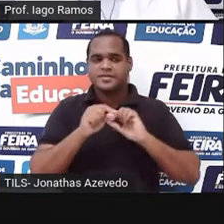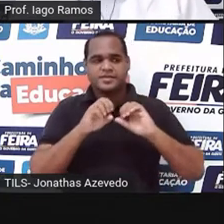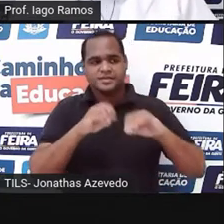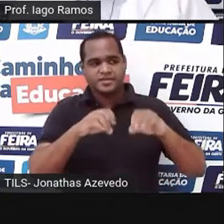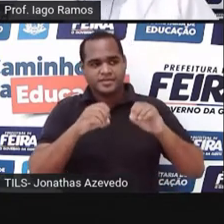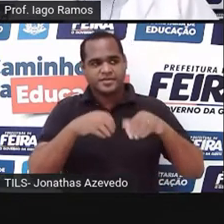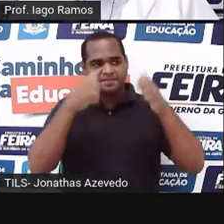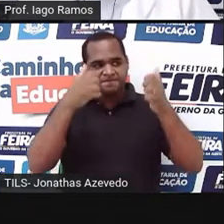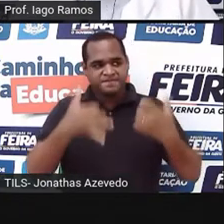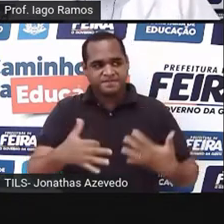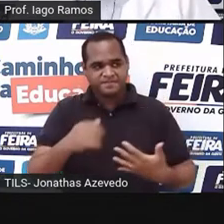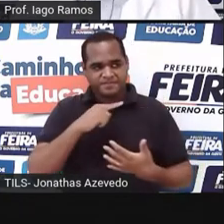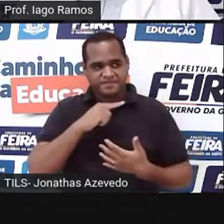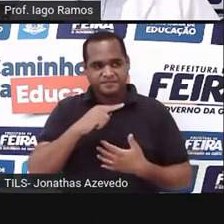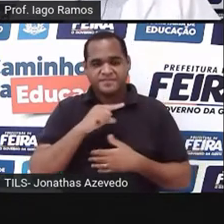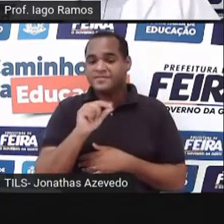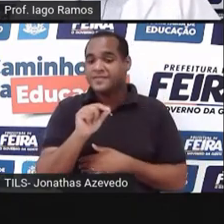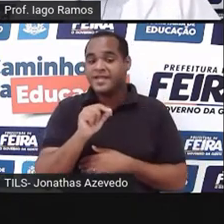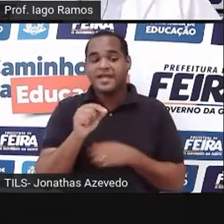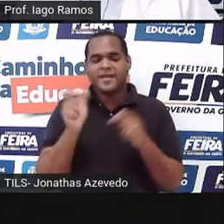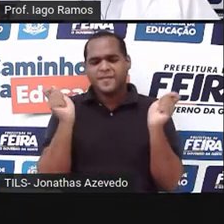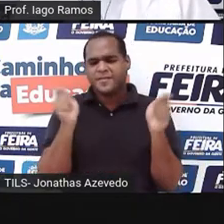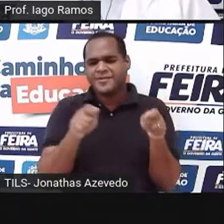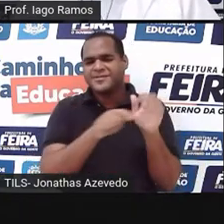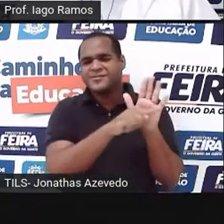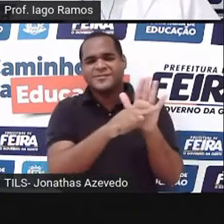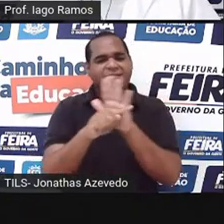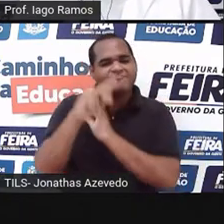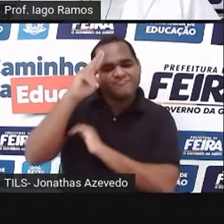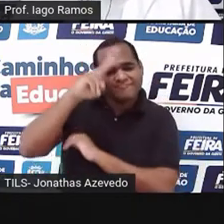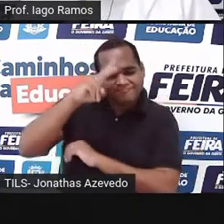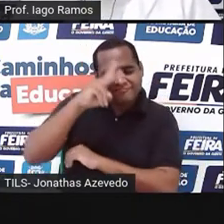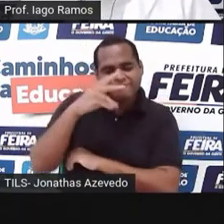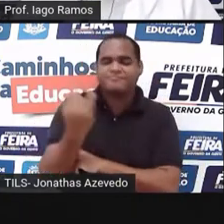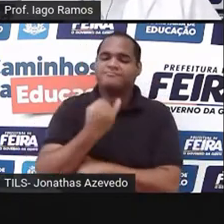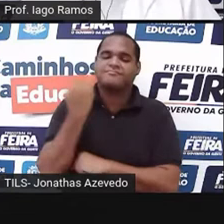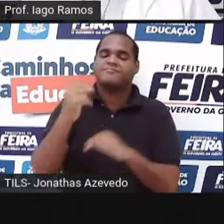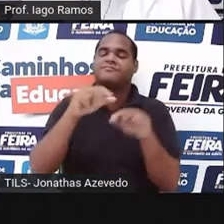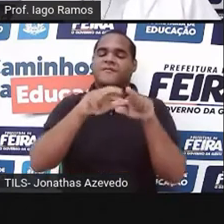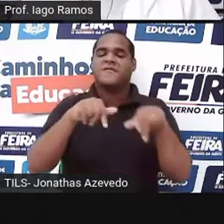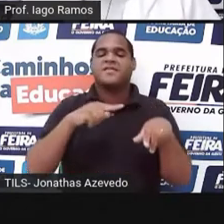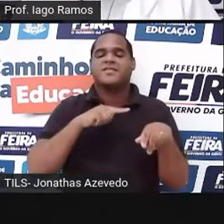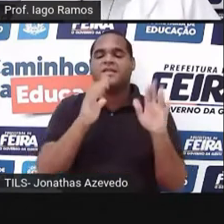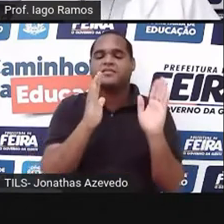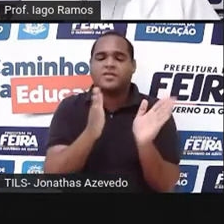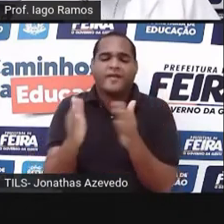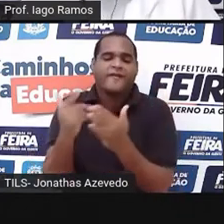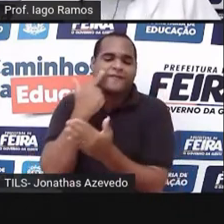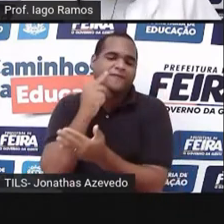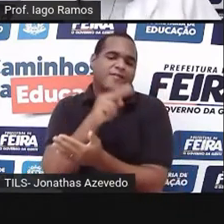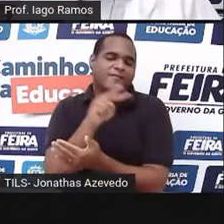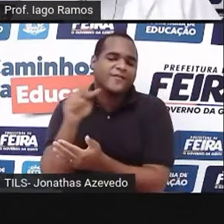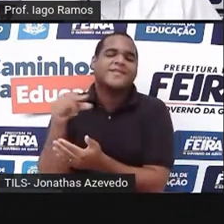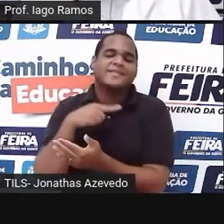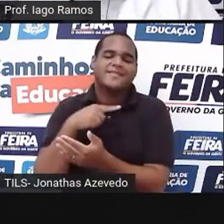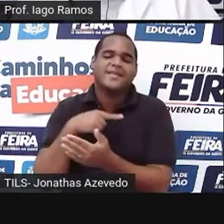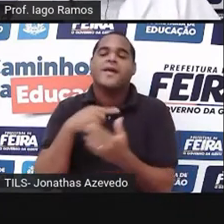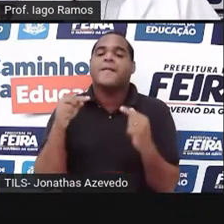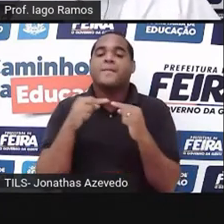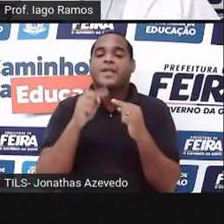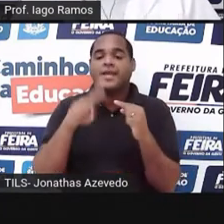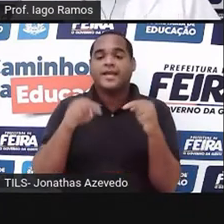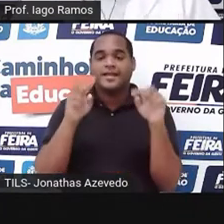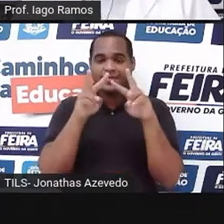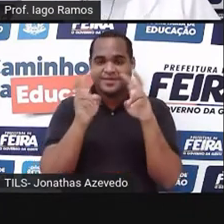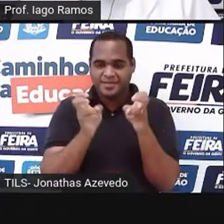vão nos ajudar a lembrar as coisas que a gente já viu por aqui sobre esse